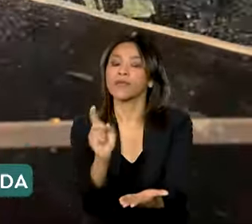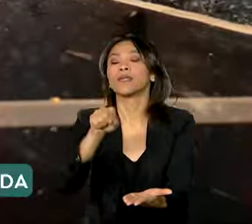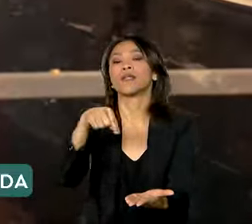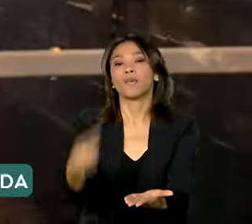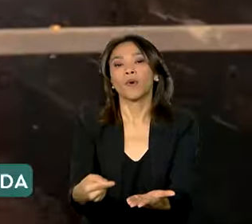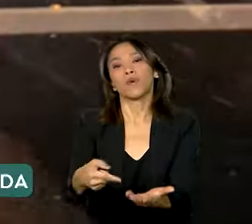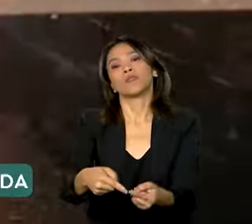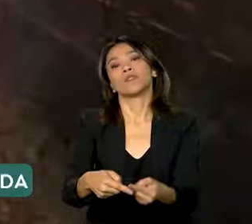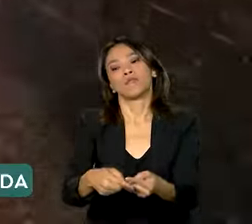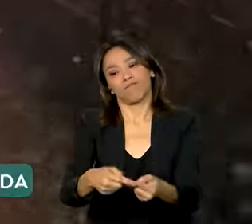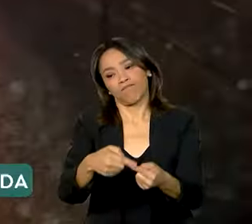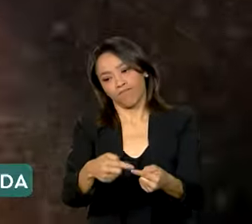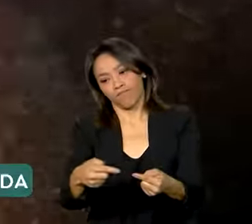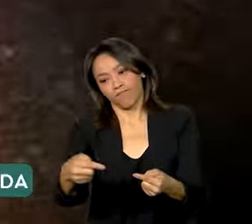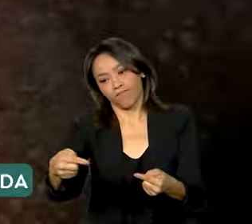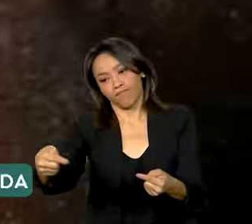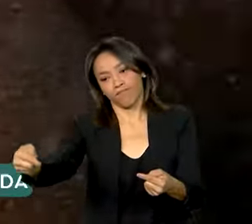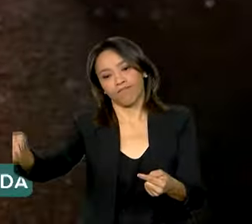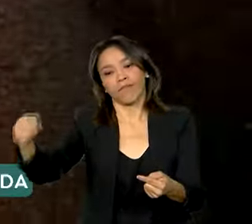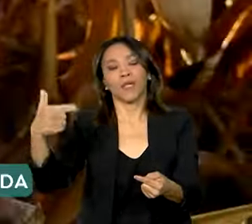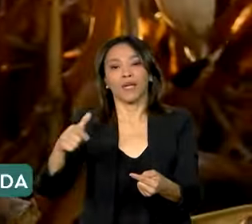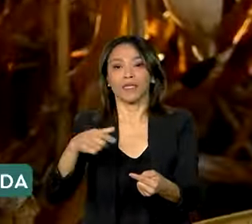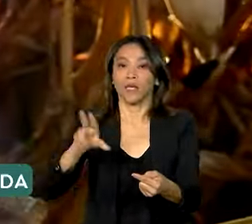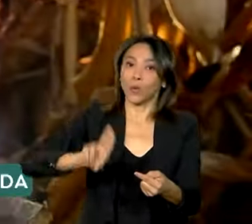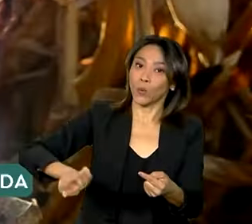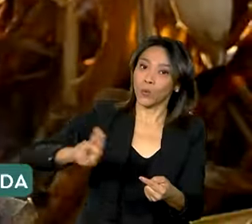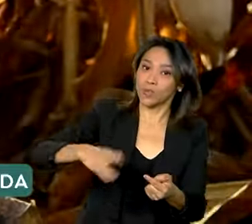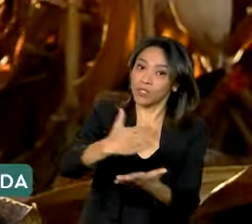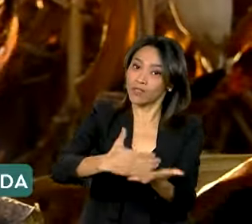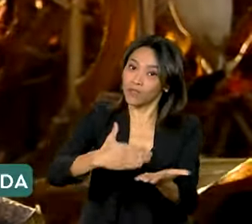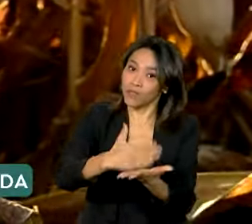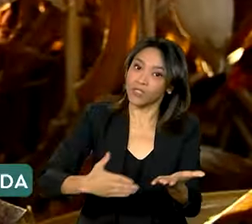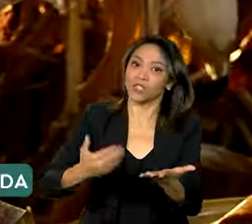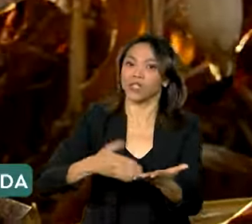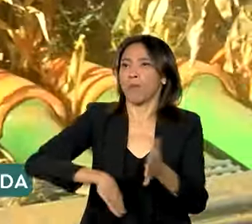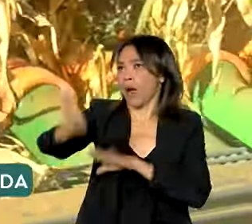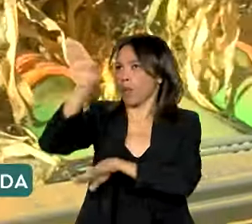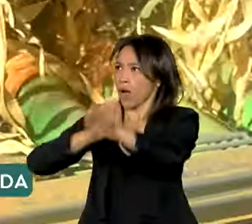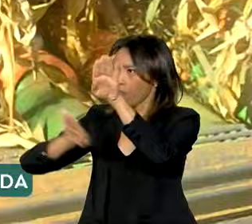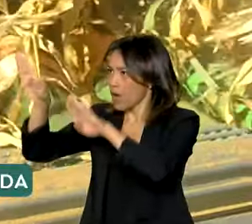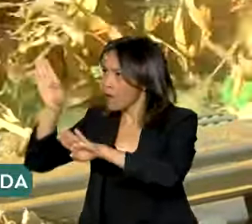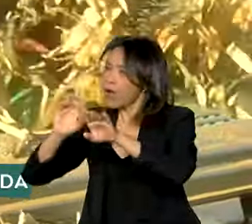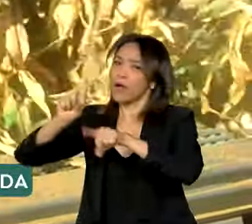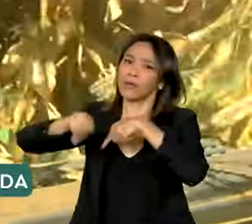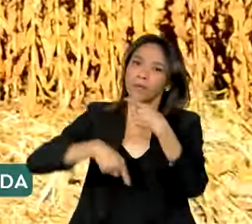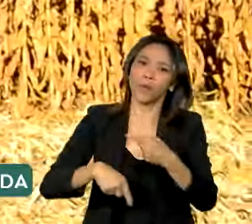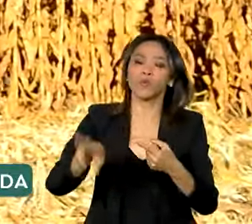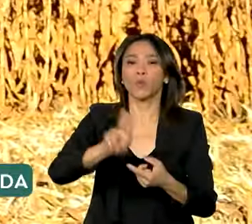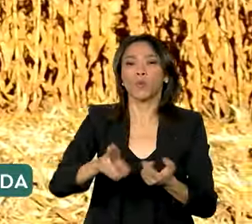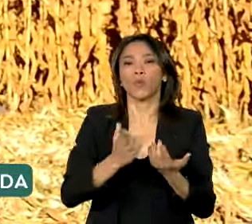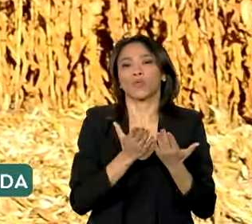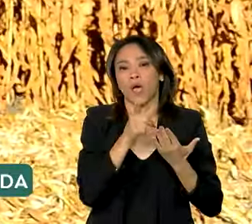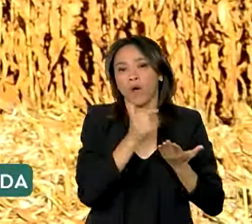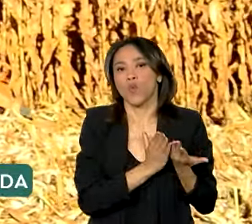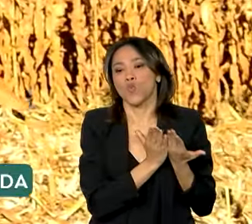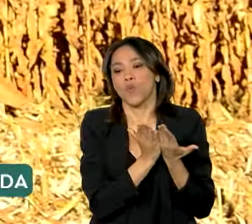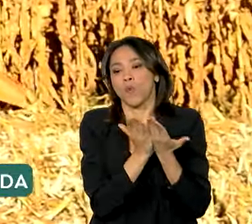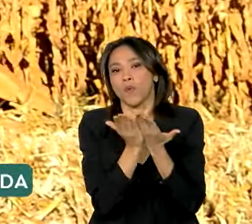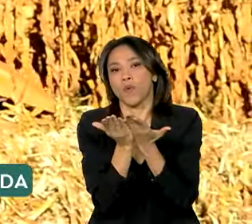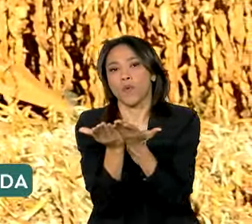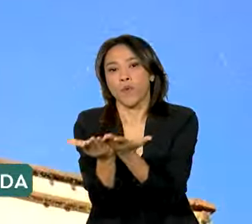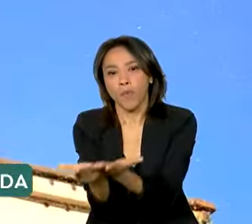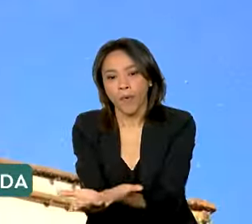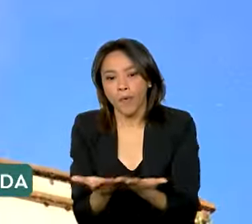continua o caminho por hidrovias. Então, assim, isso, de uma certa forma, diminui o custo